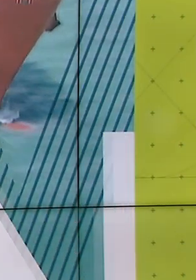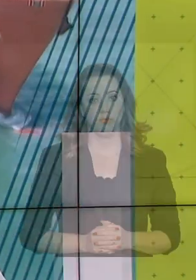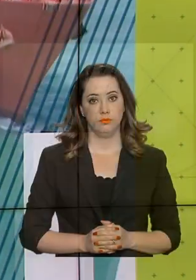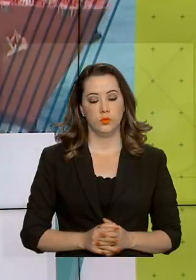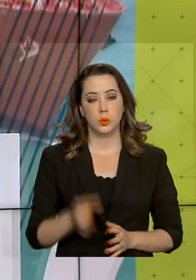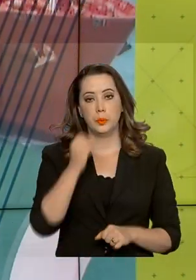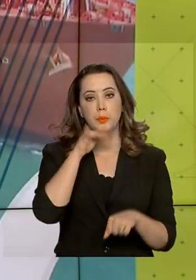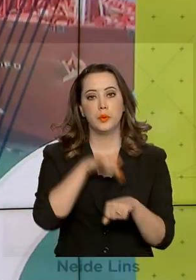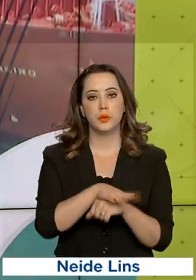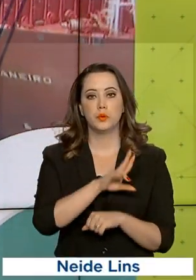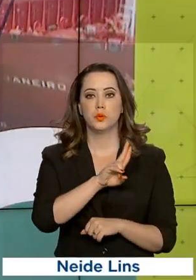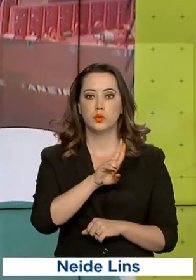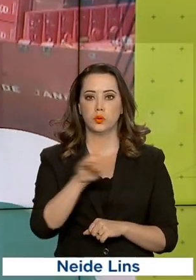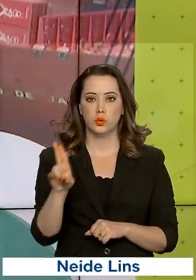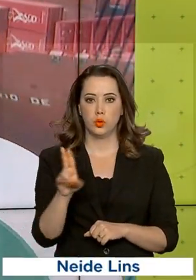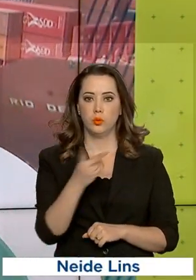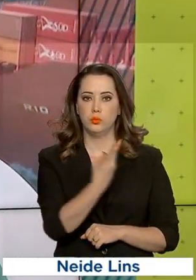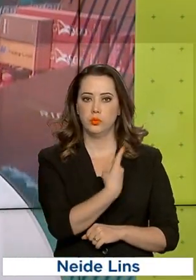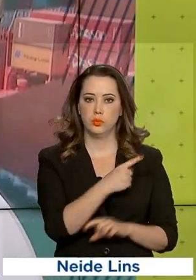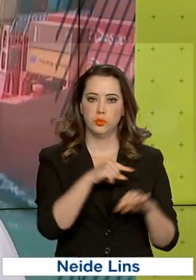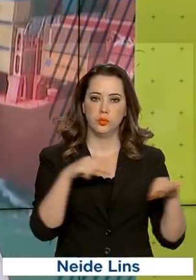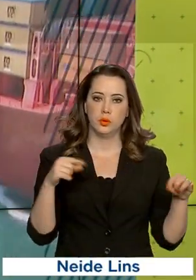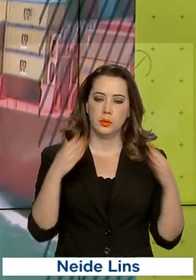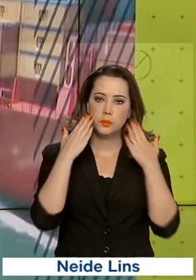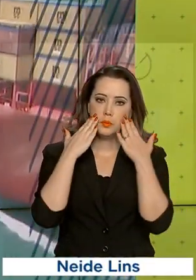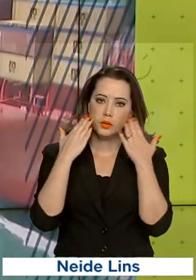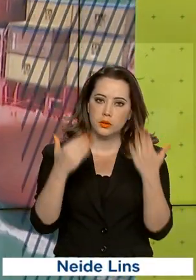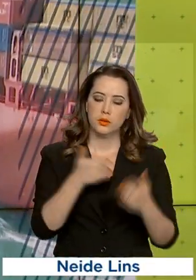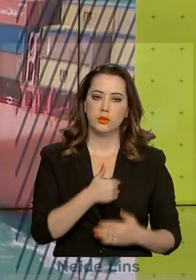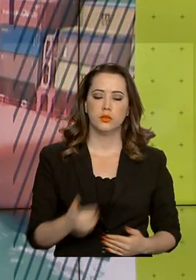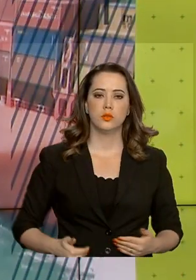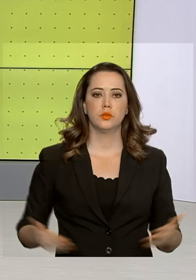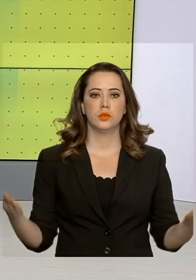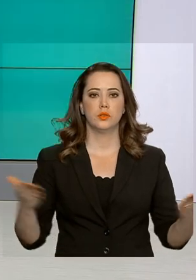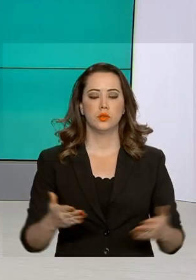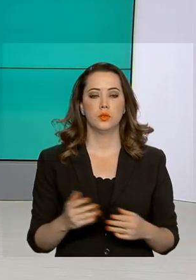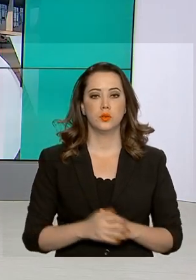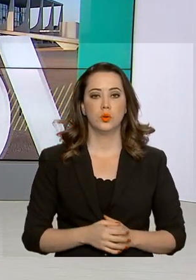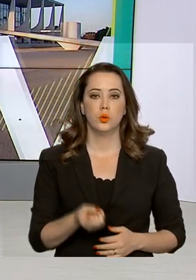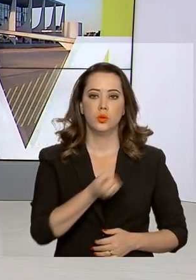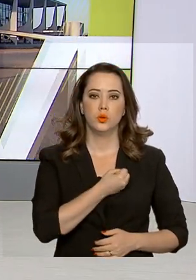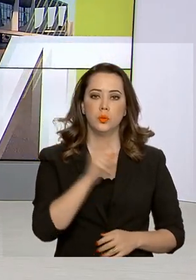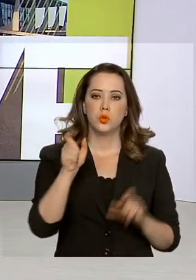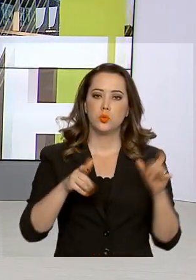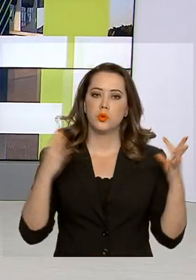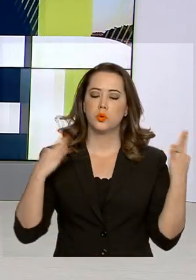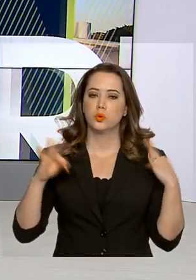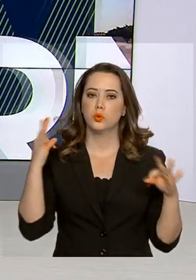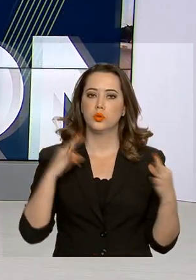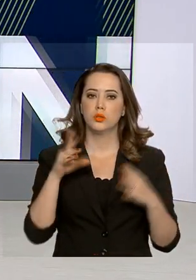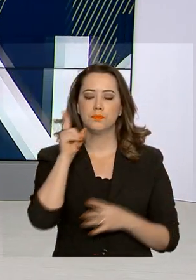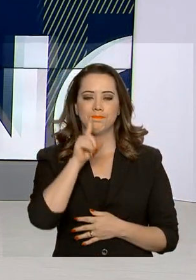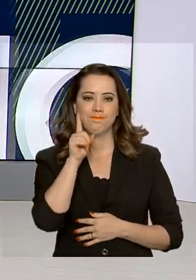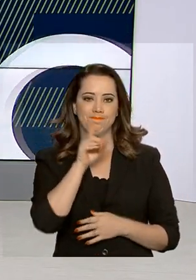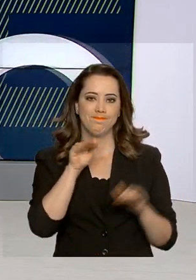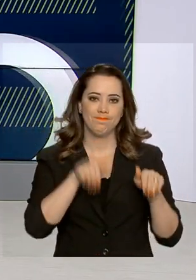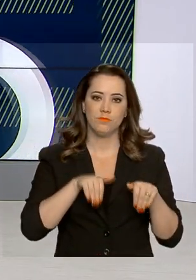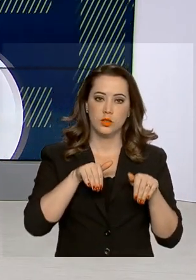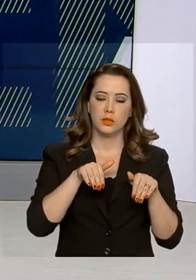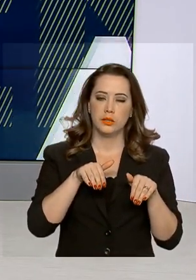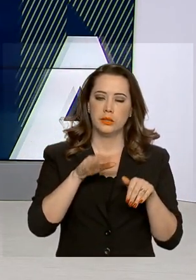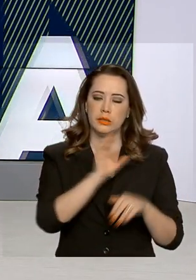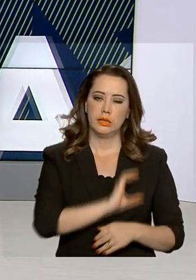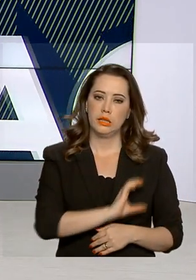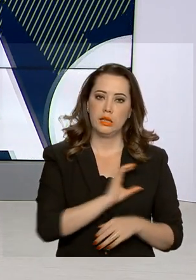Boa noite, eu Roberto Camargo já estou de volta com o governo agora. O número de turistas dos Estados Unidos, Canadá,